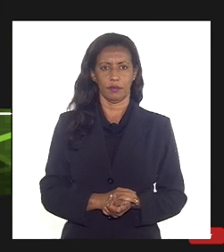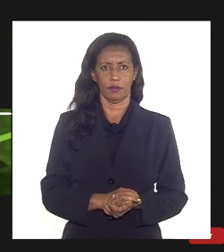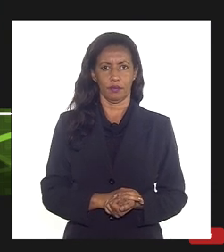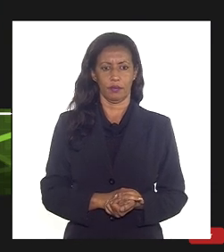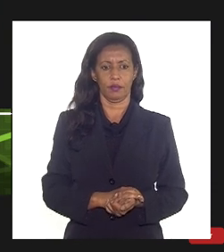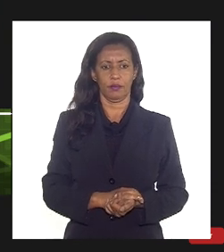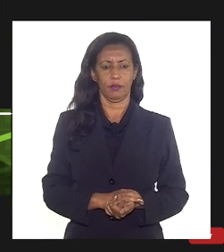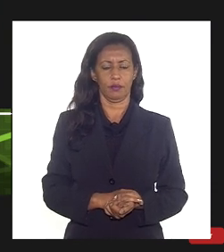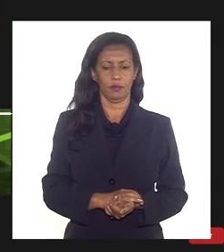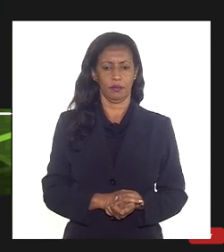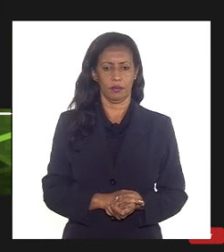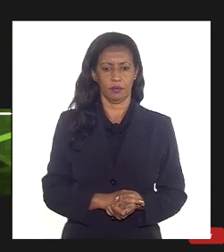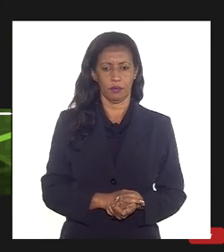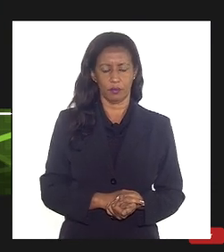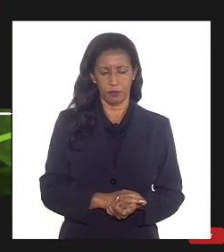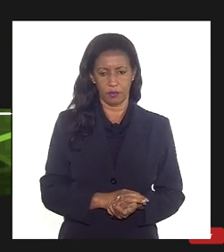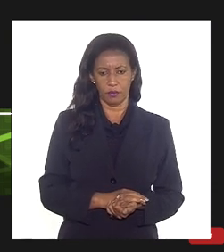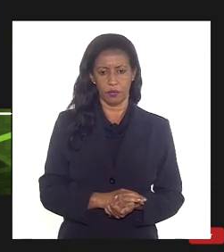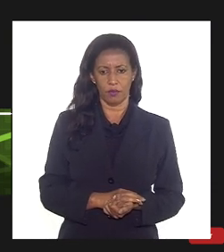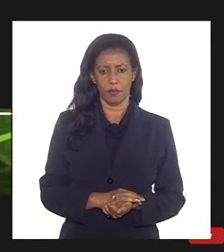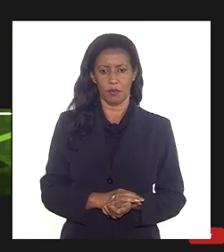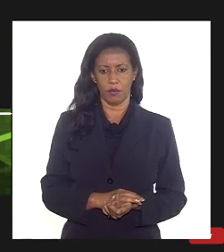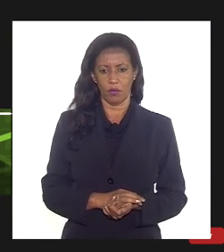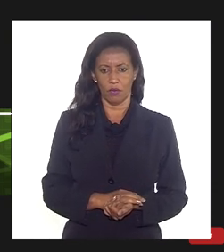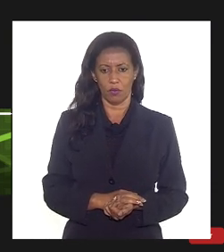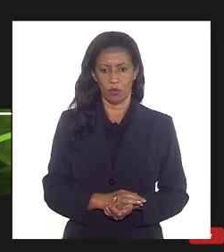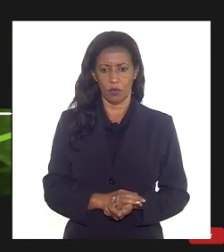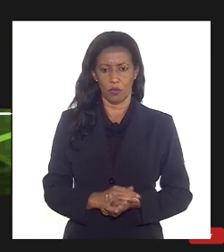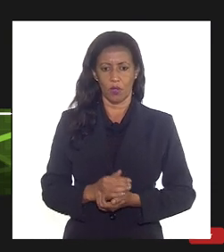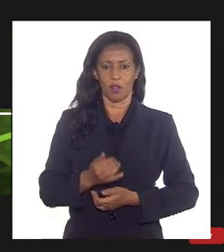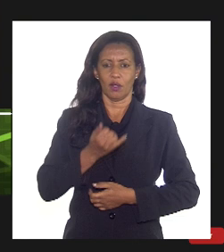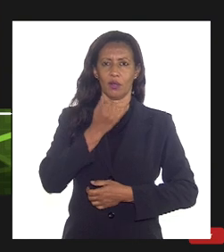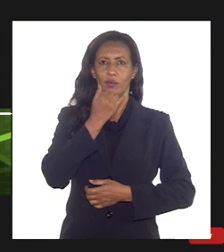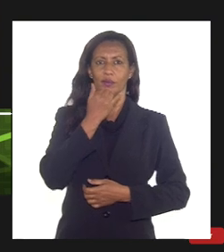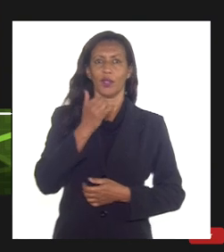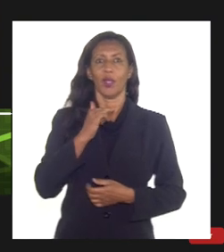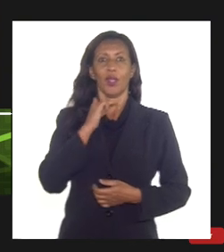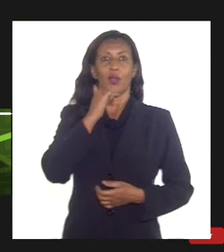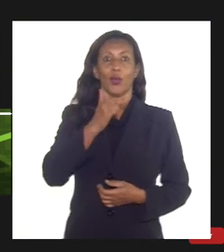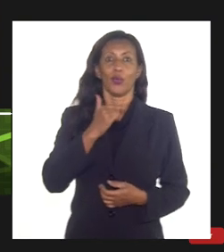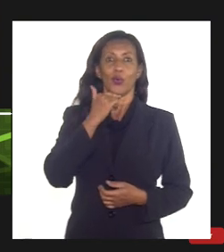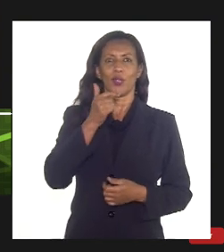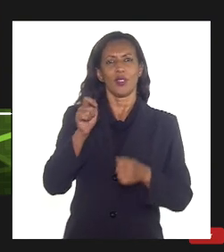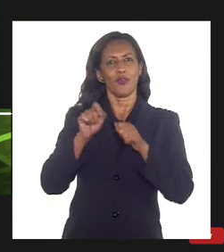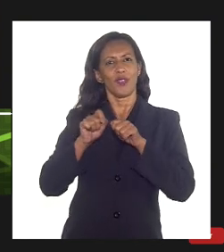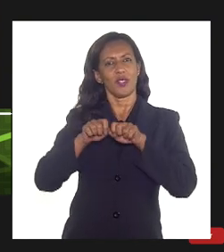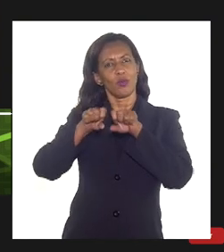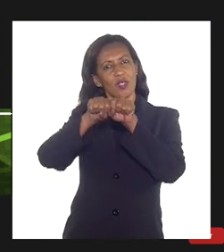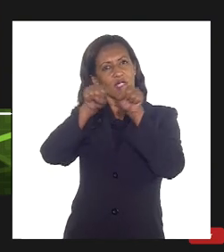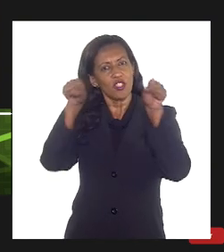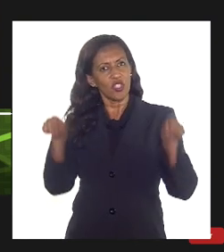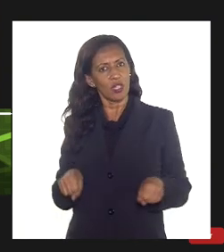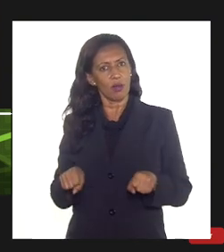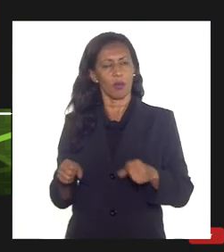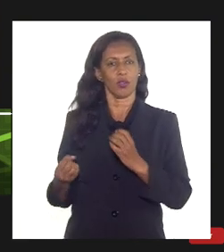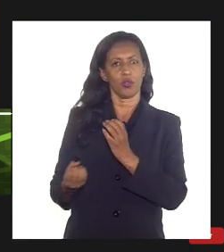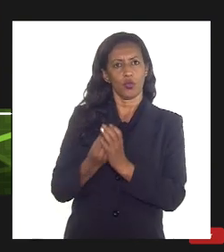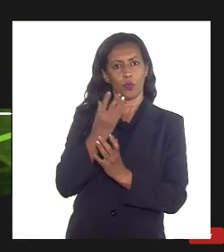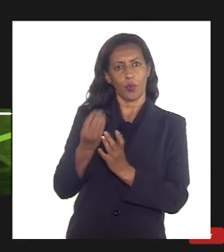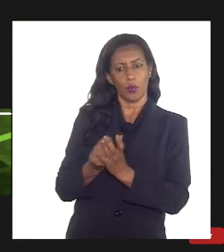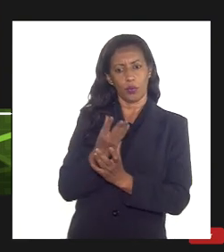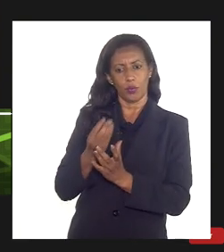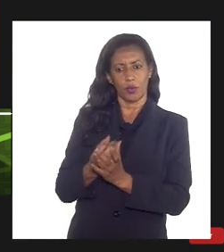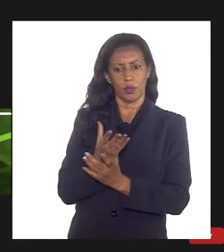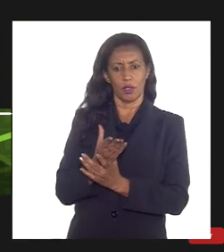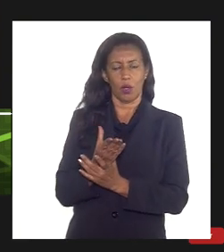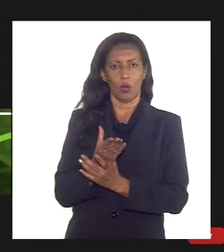pois não deputado eu não consigo eu não consigo fazer um sistema de produção que eu eu rejete